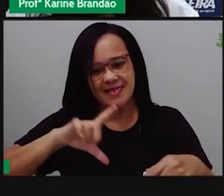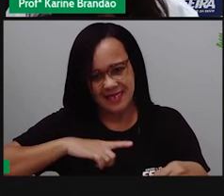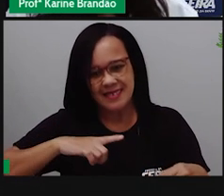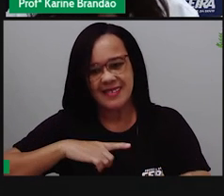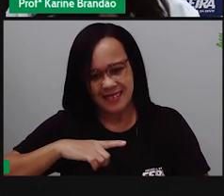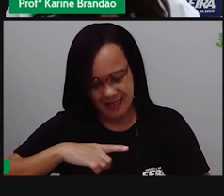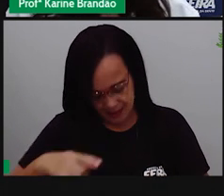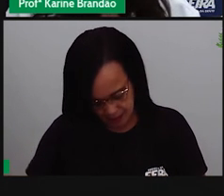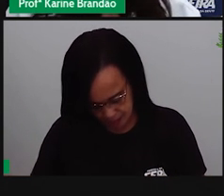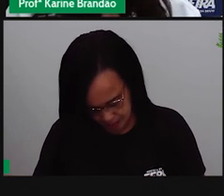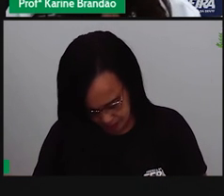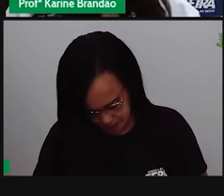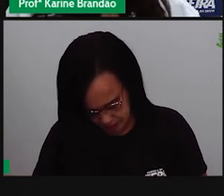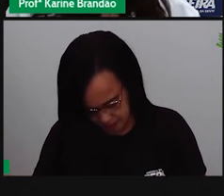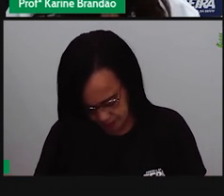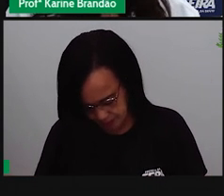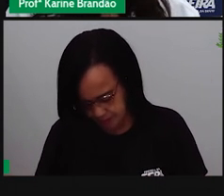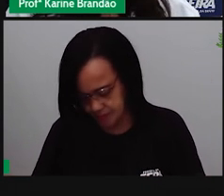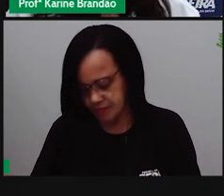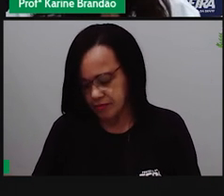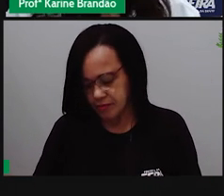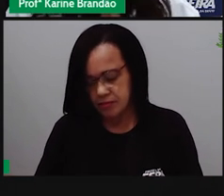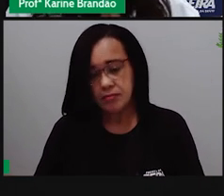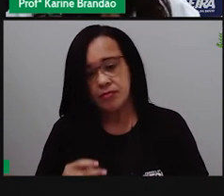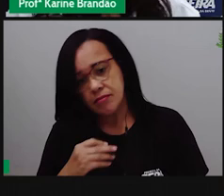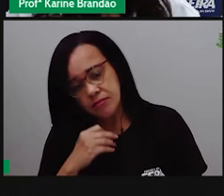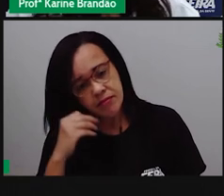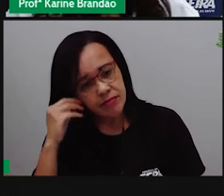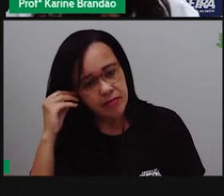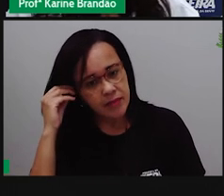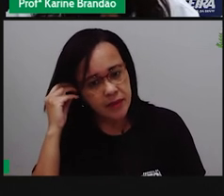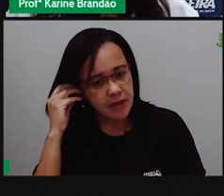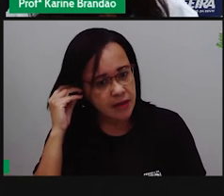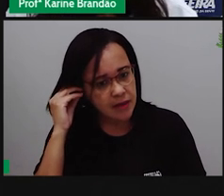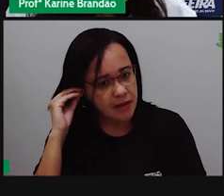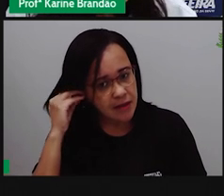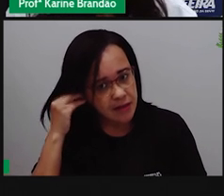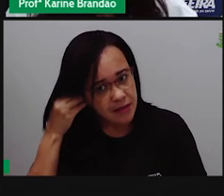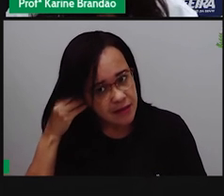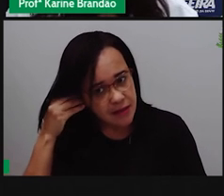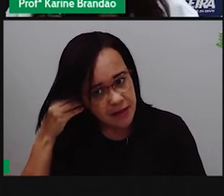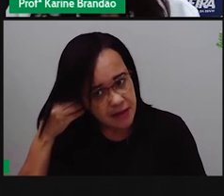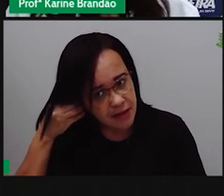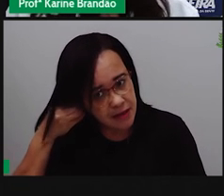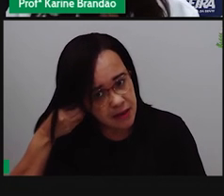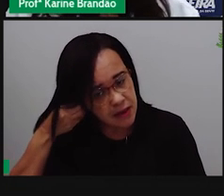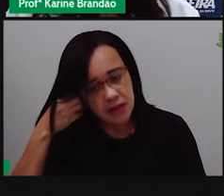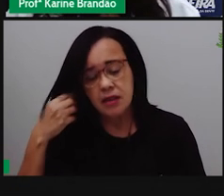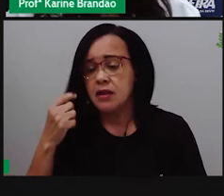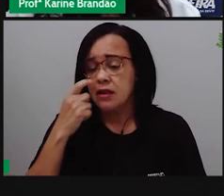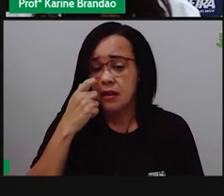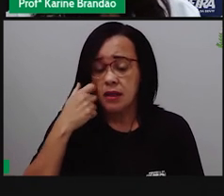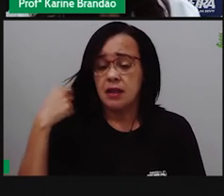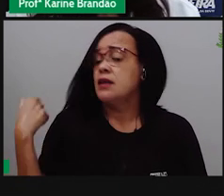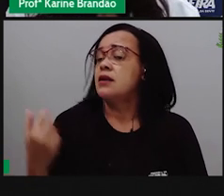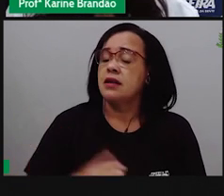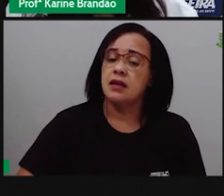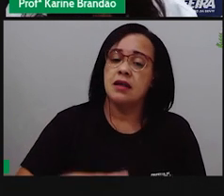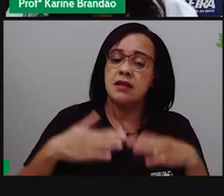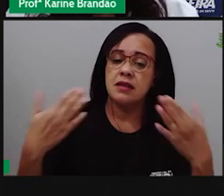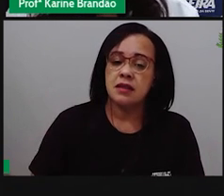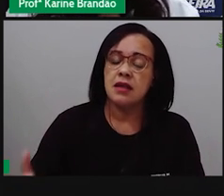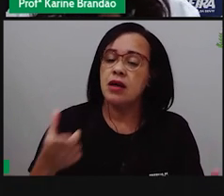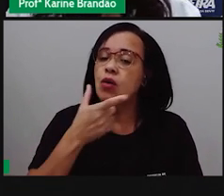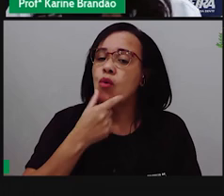cientista, estudioso, né, que falava no livro Pedagogia da Tolerância, que ele vai explicar o que é